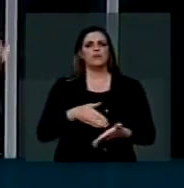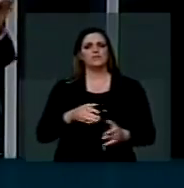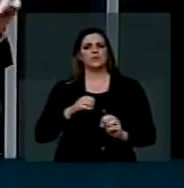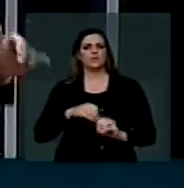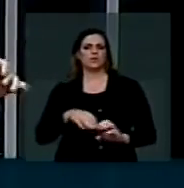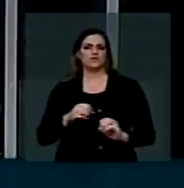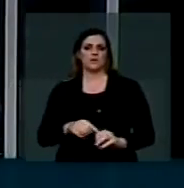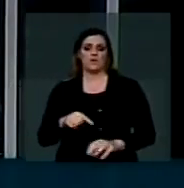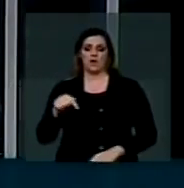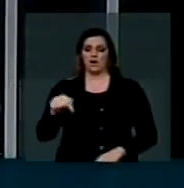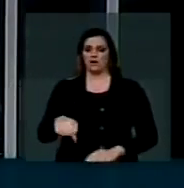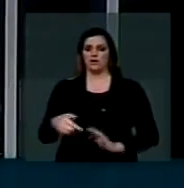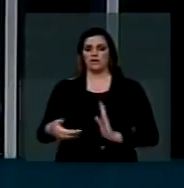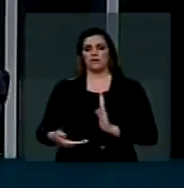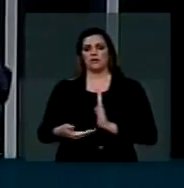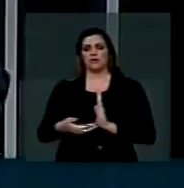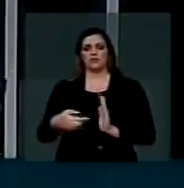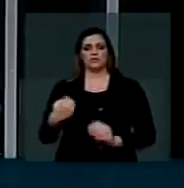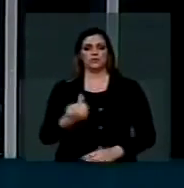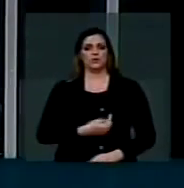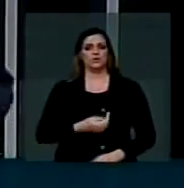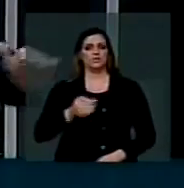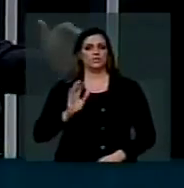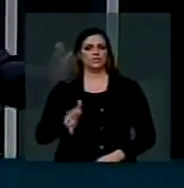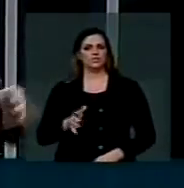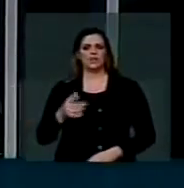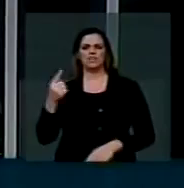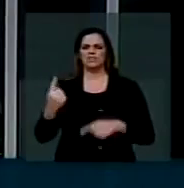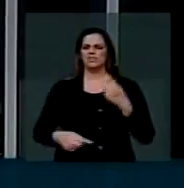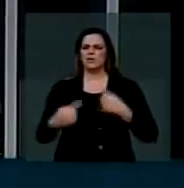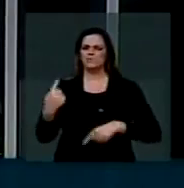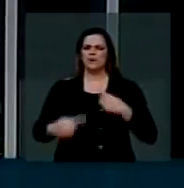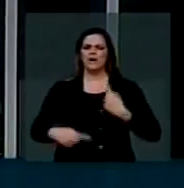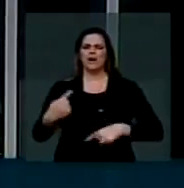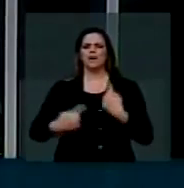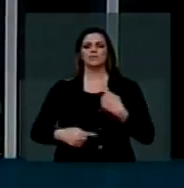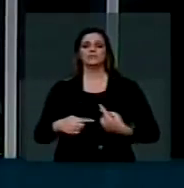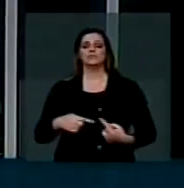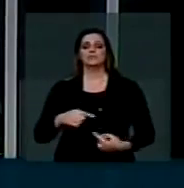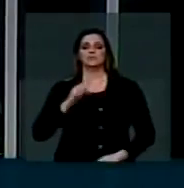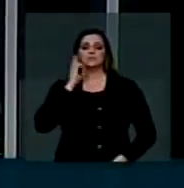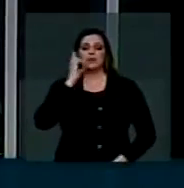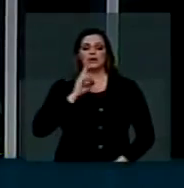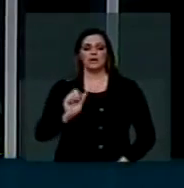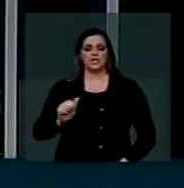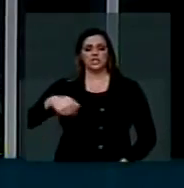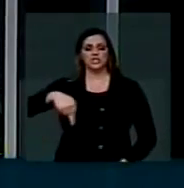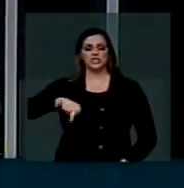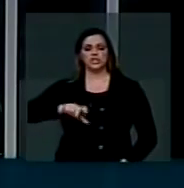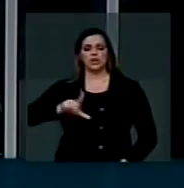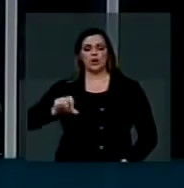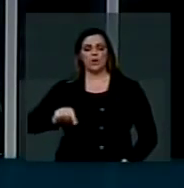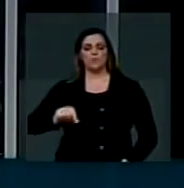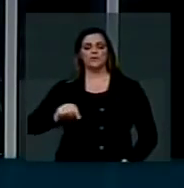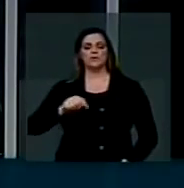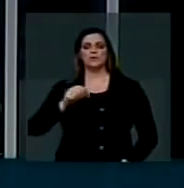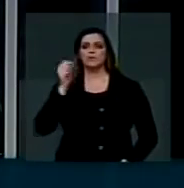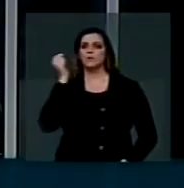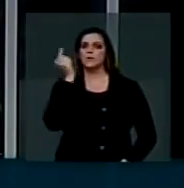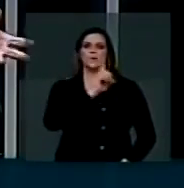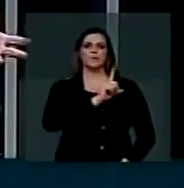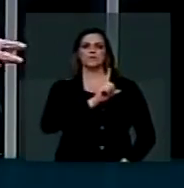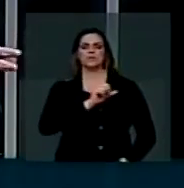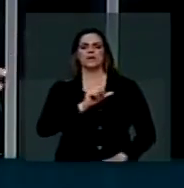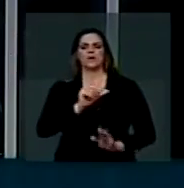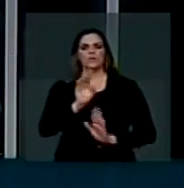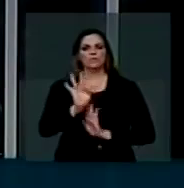Aqui nesta casa, após muito debate, o deputado Ângelo Vignone conseguiu fazer